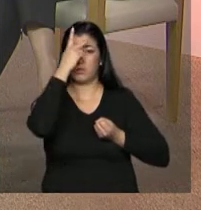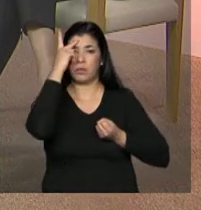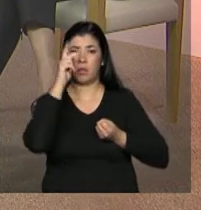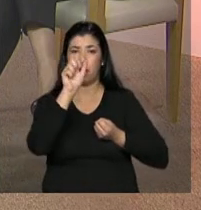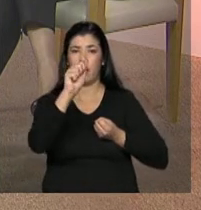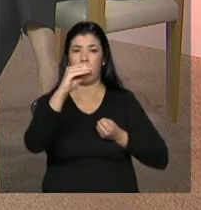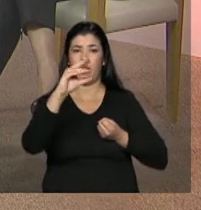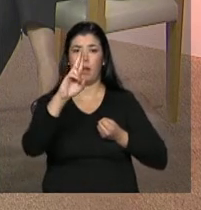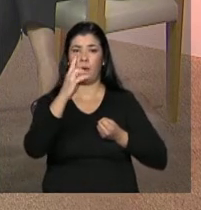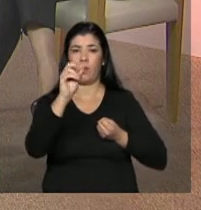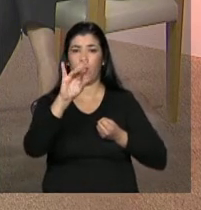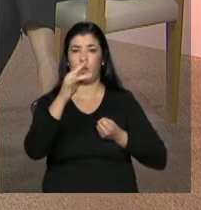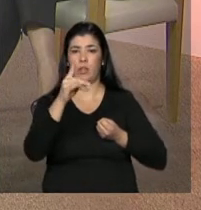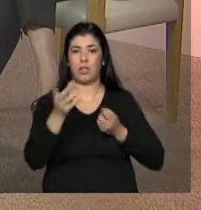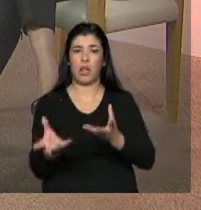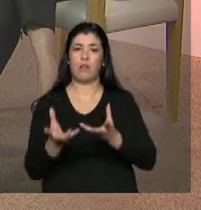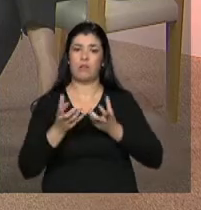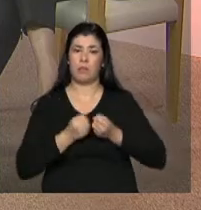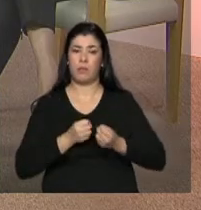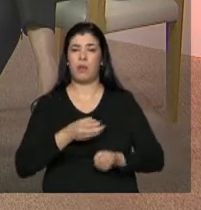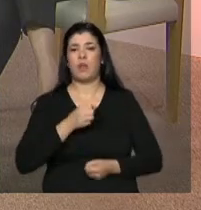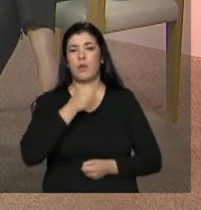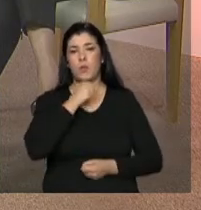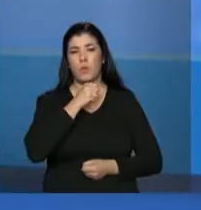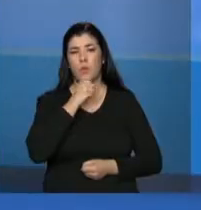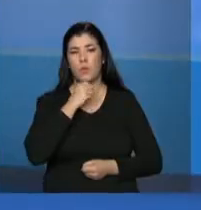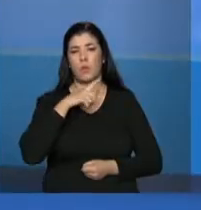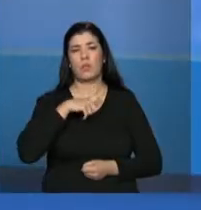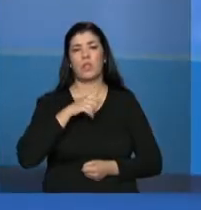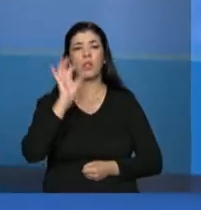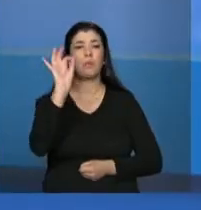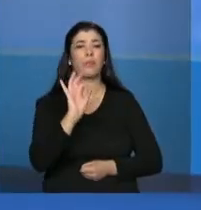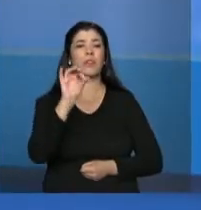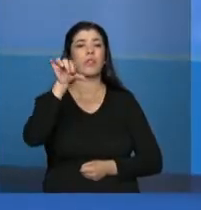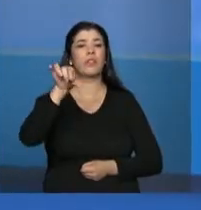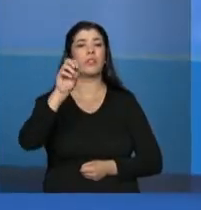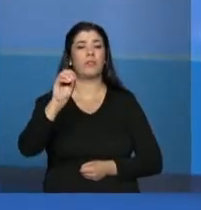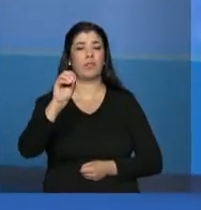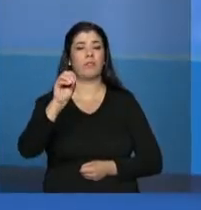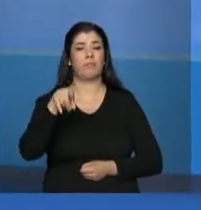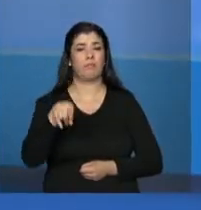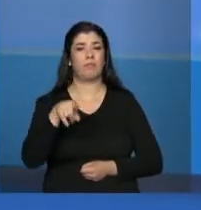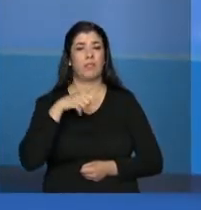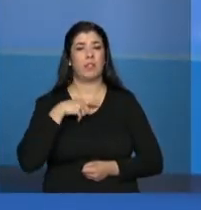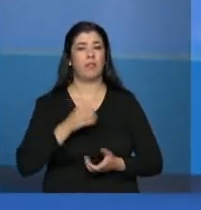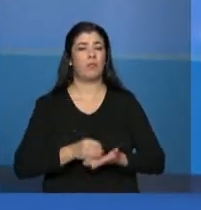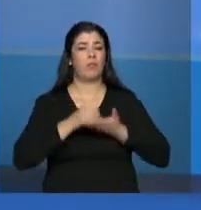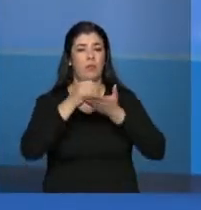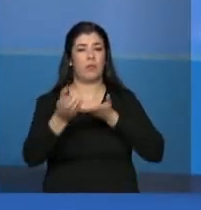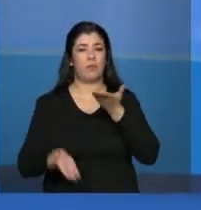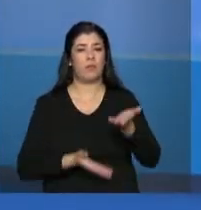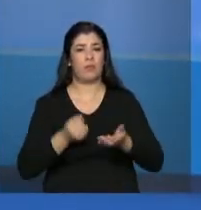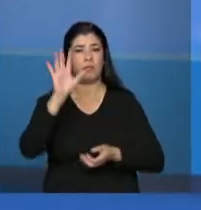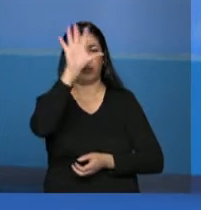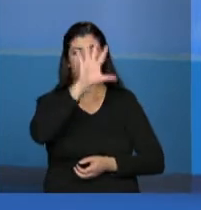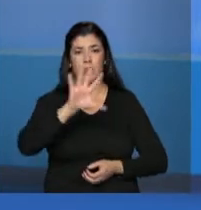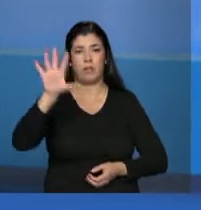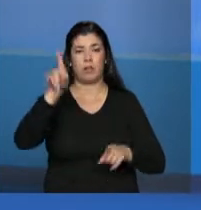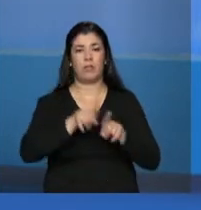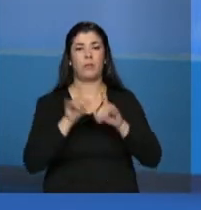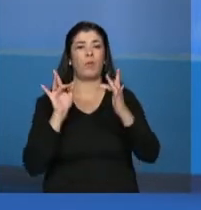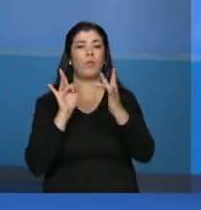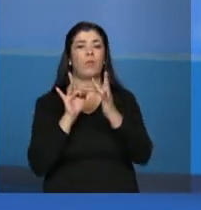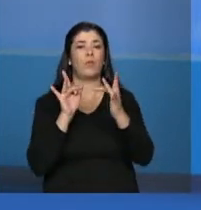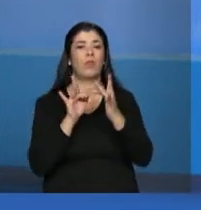acolhimento de idosos. 90% dessa oferta no território nacional, no serviço de convivência e